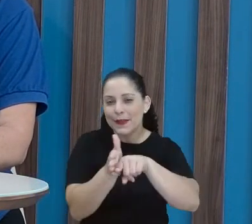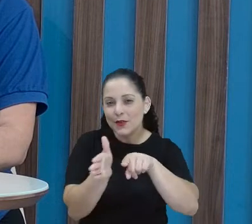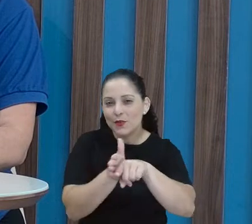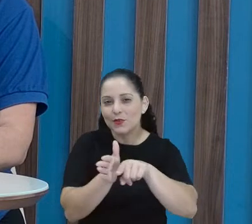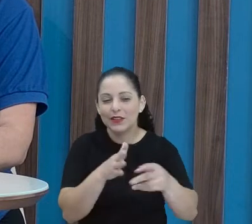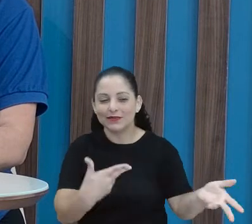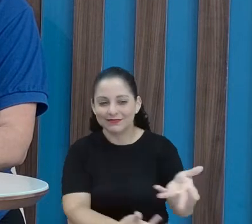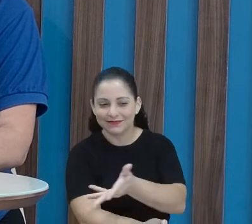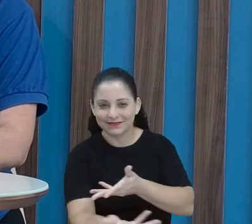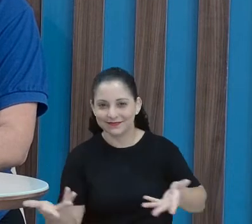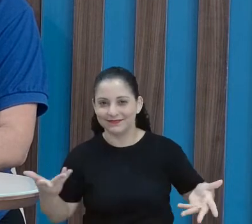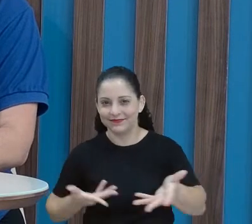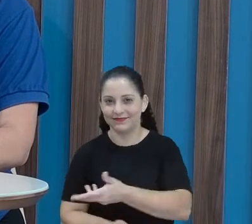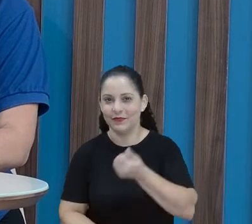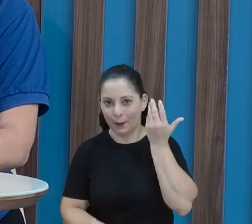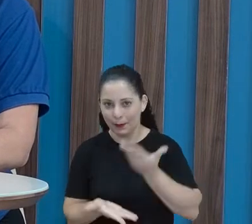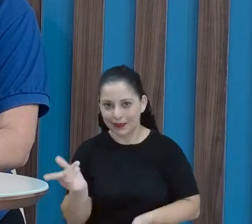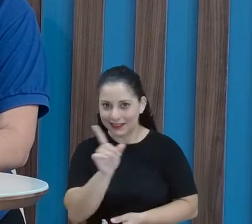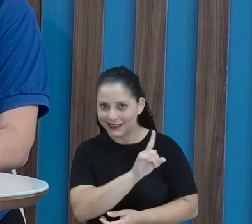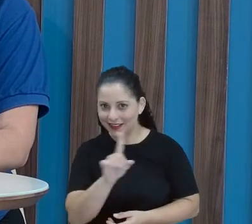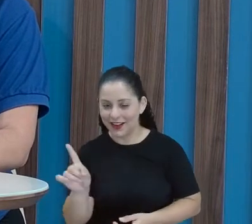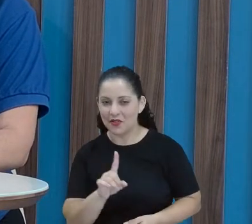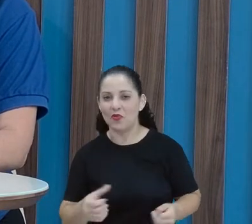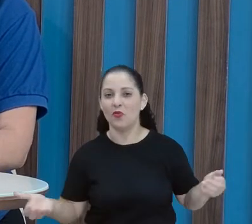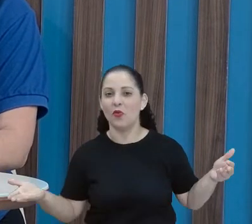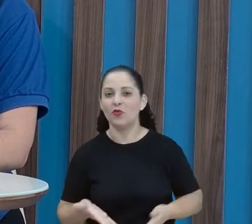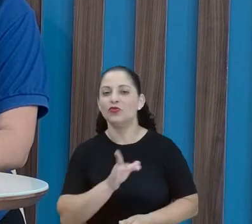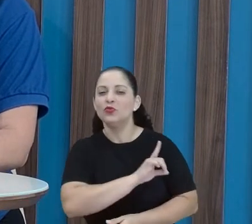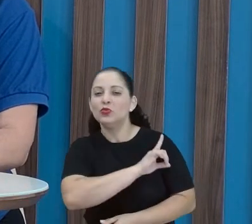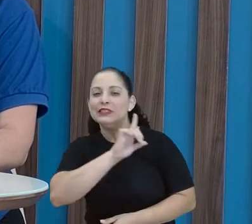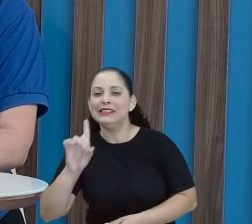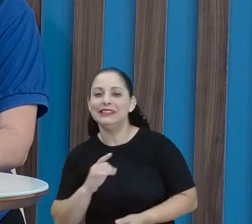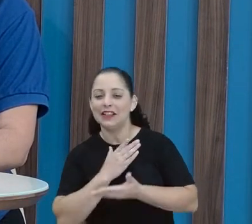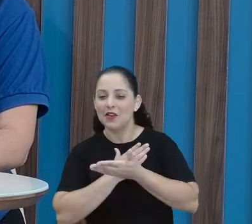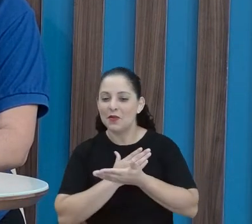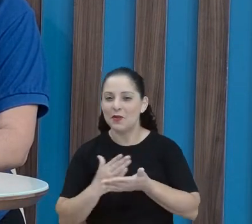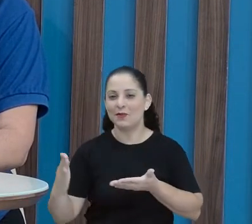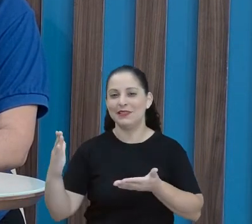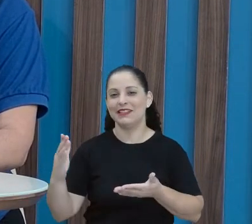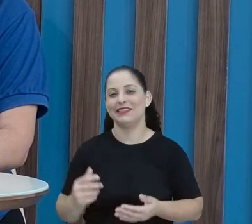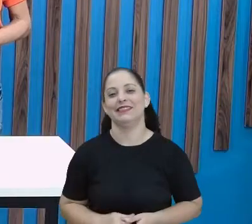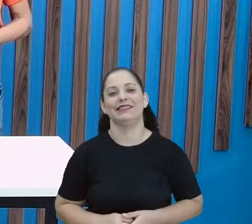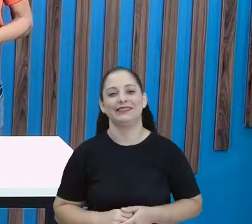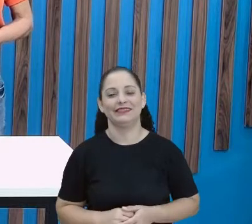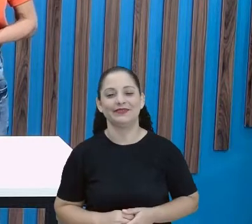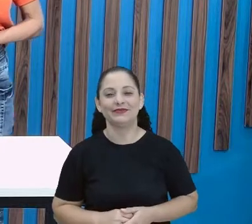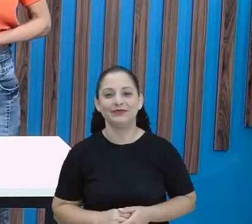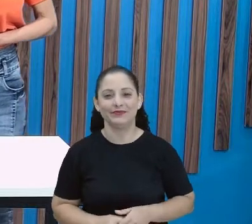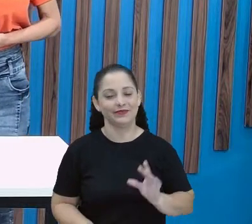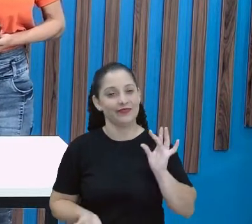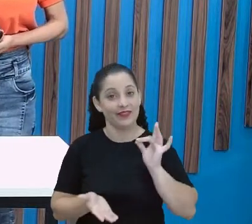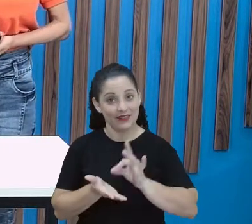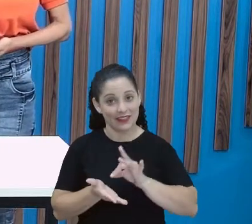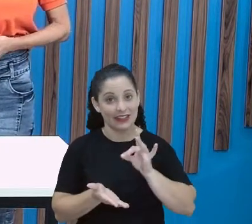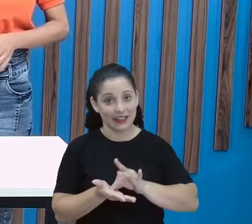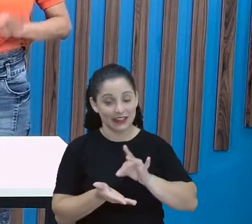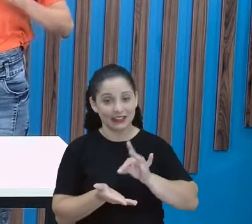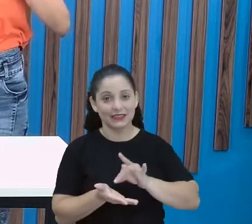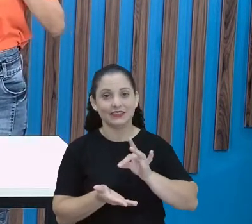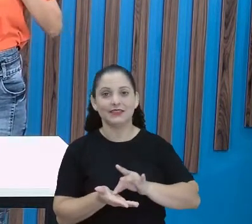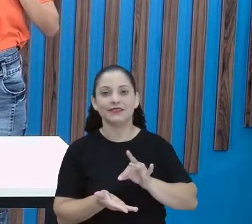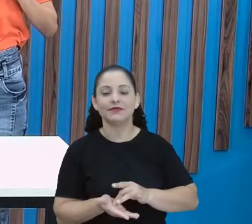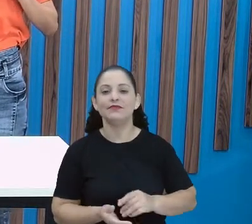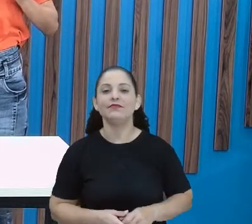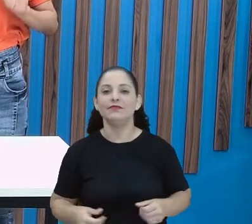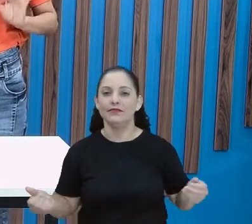Fica aí conectado com a gente, pois o nosso dialetivo está apenas começando. É verdade, professora Verônica,